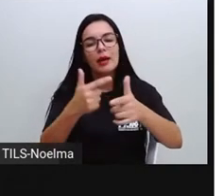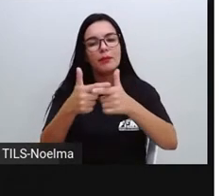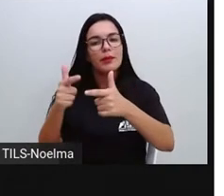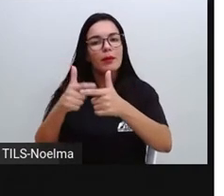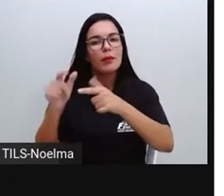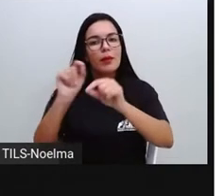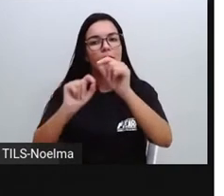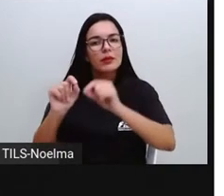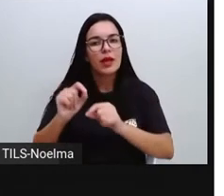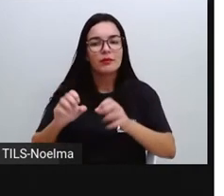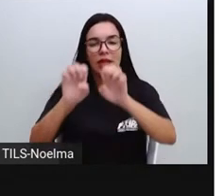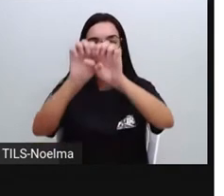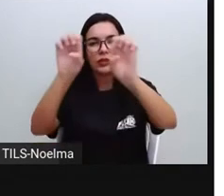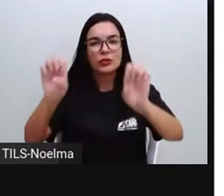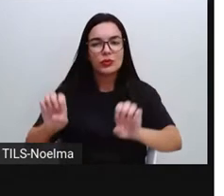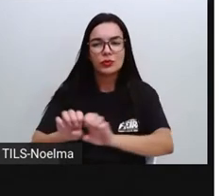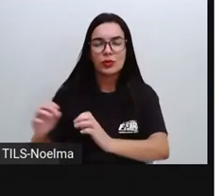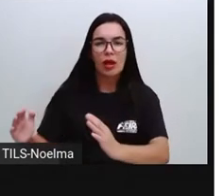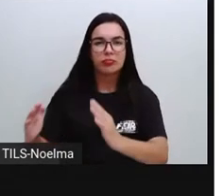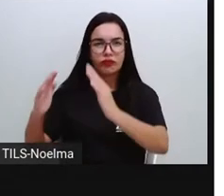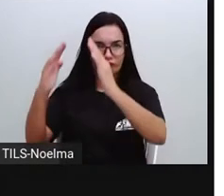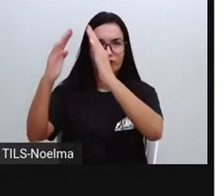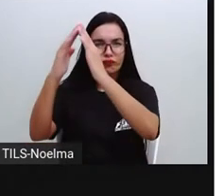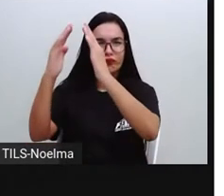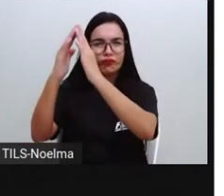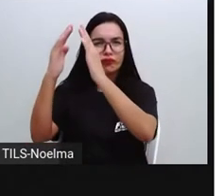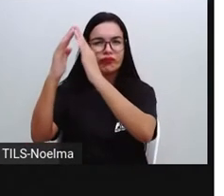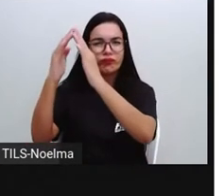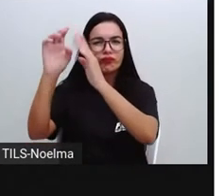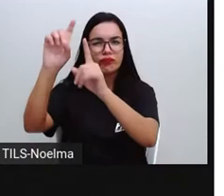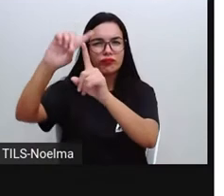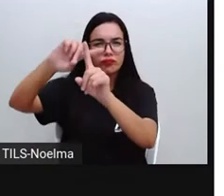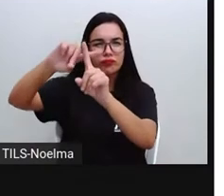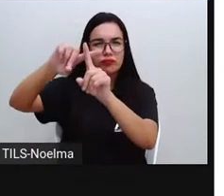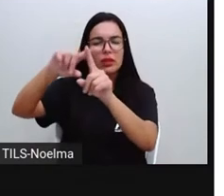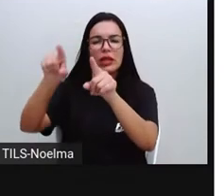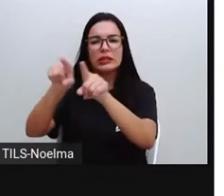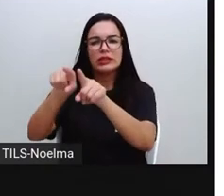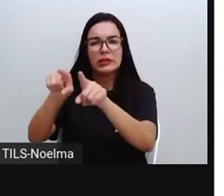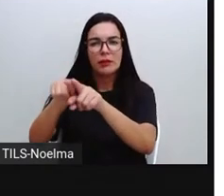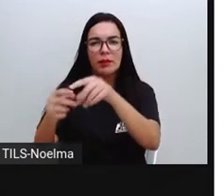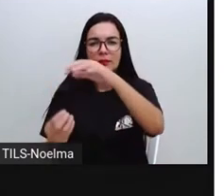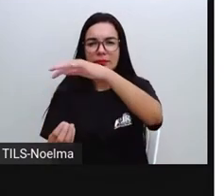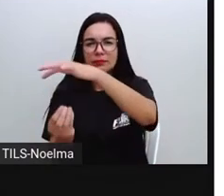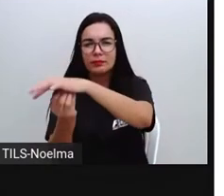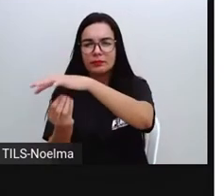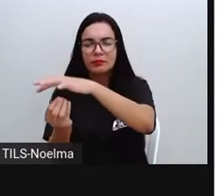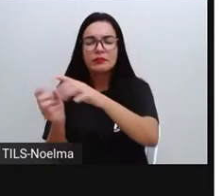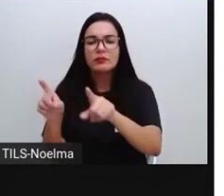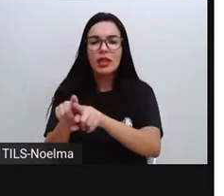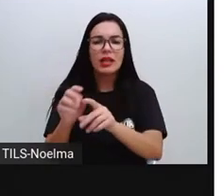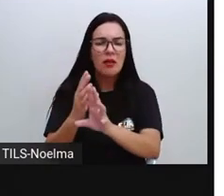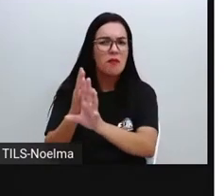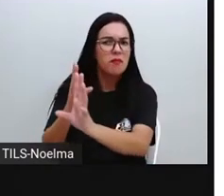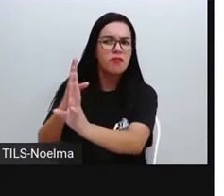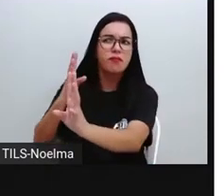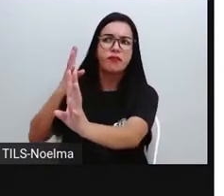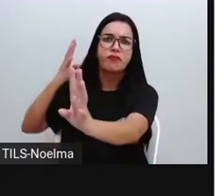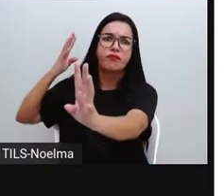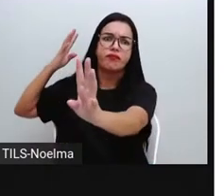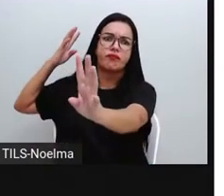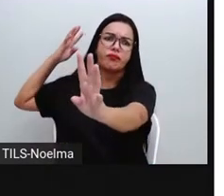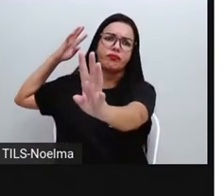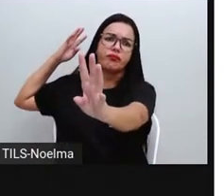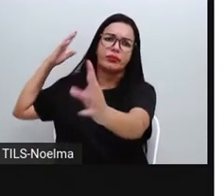à própria estrutura dos hospitais, dos postos de saúde, as imensas filas, e demoradas filas, a